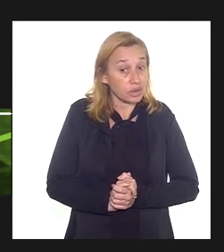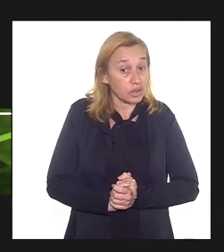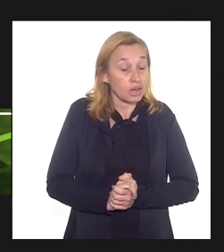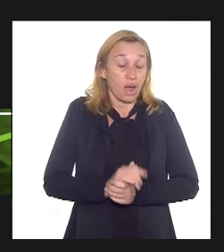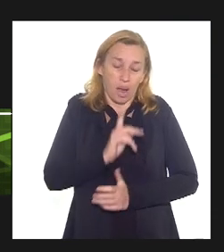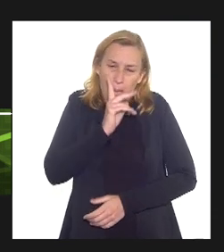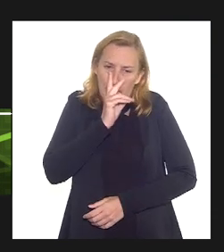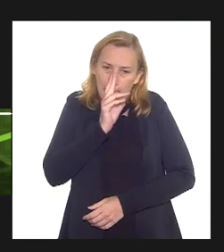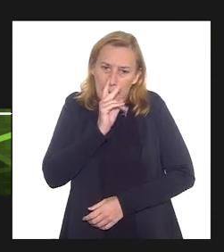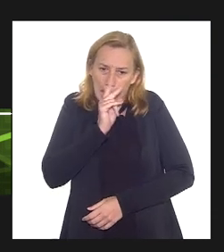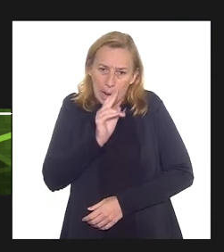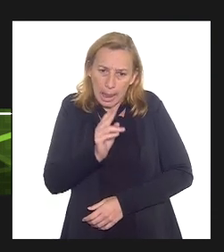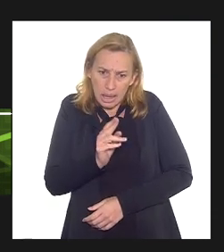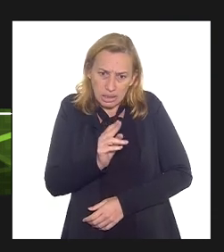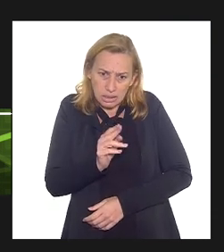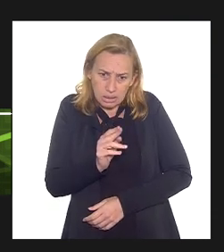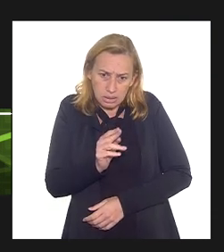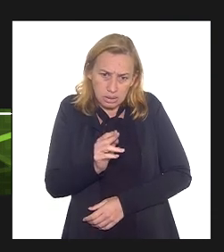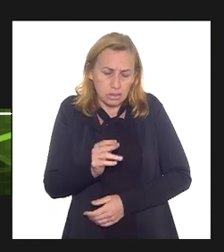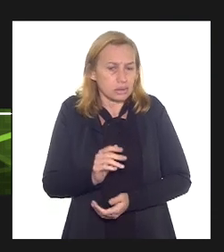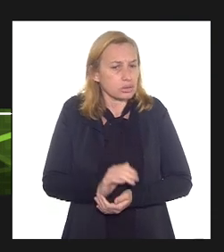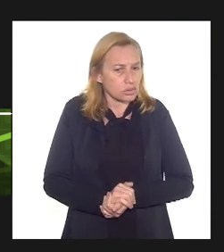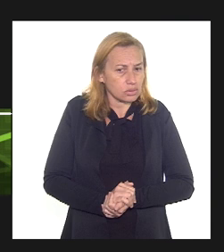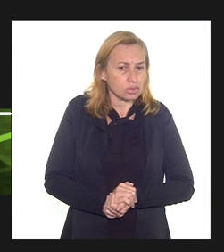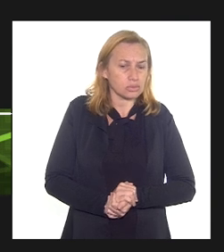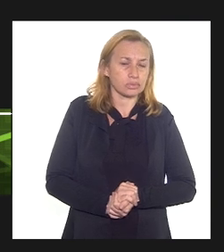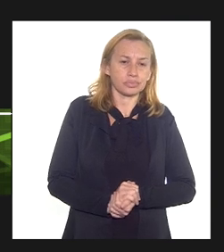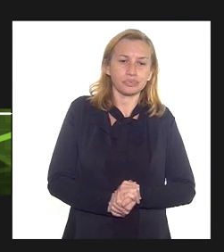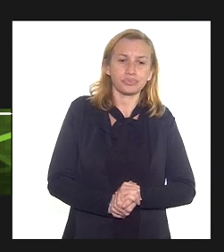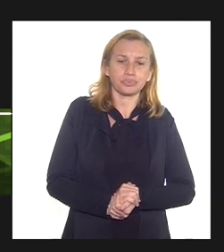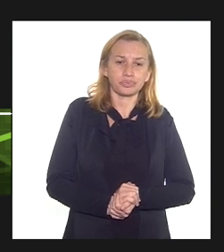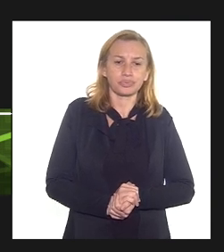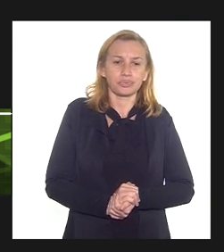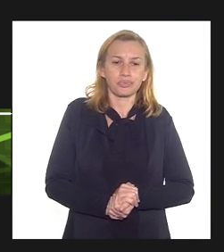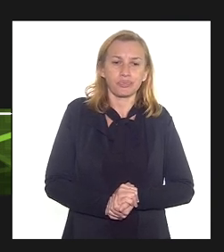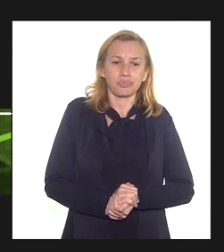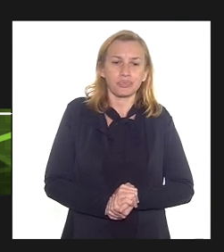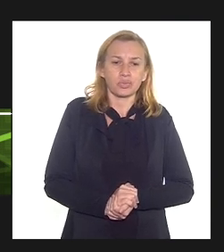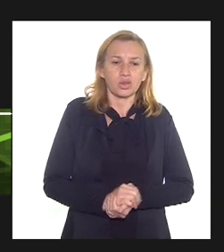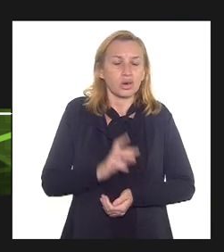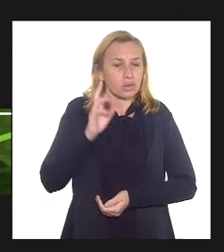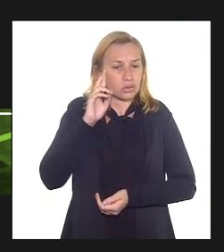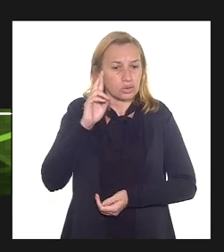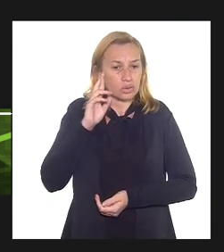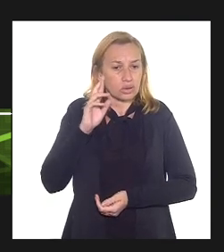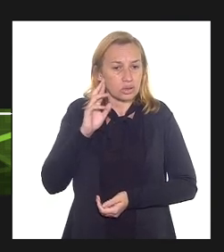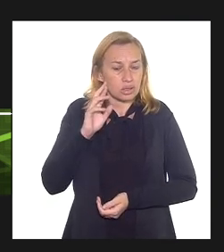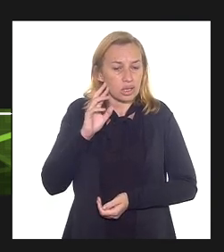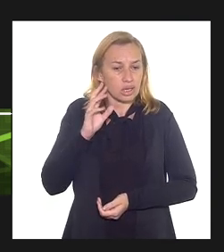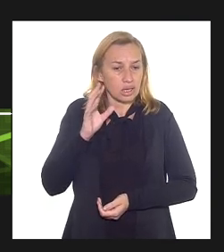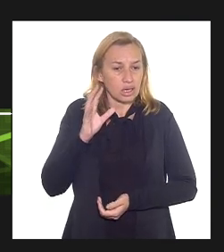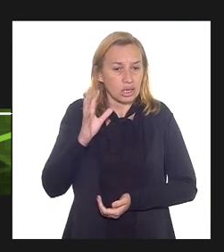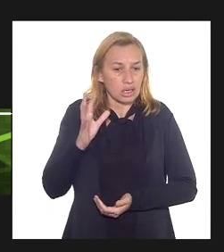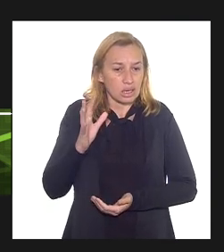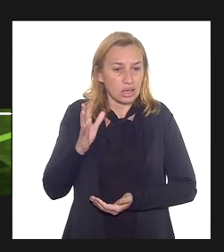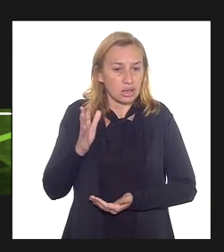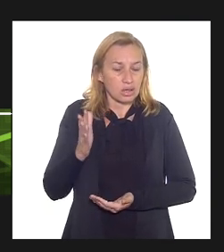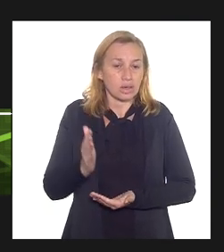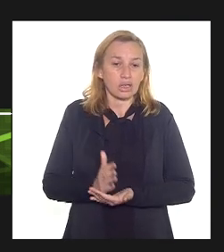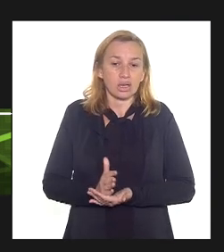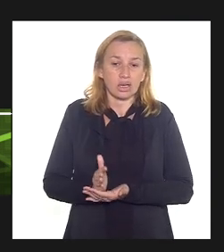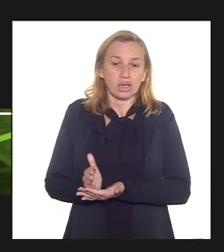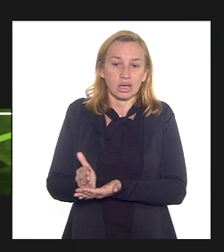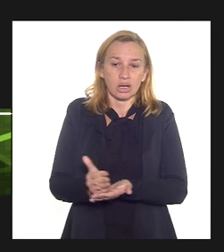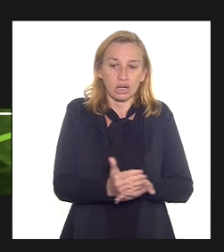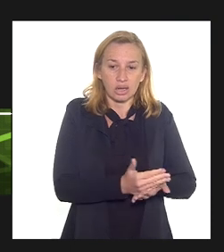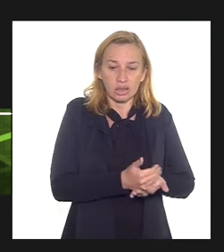parece salvo o erro do juízo que os senhores se apropriam do resíduo